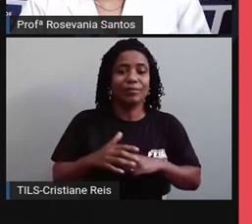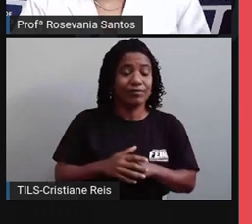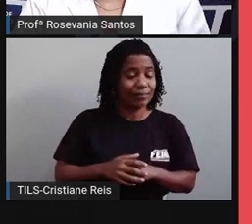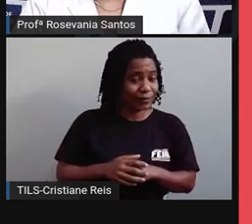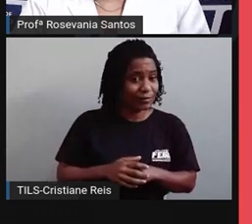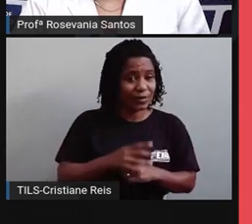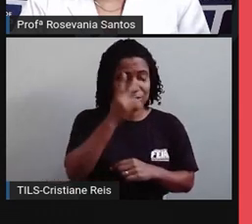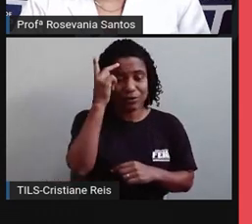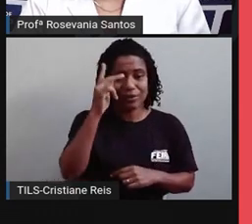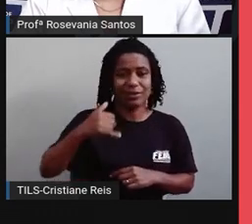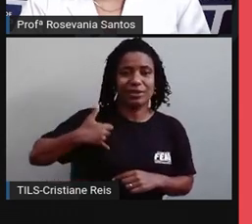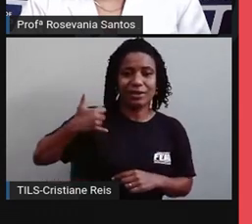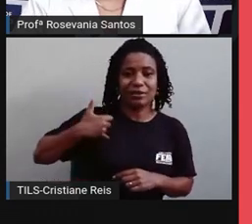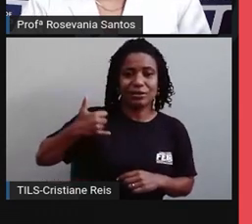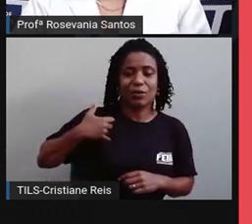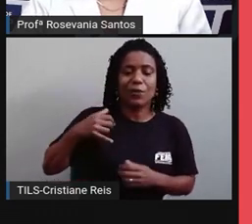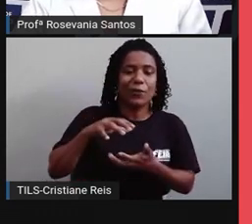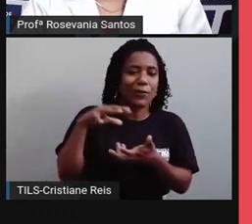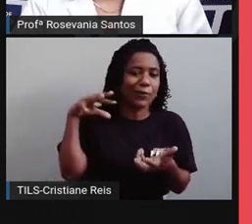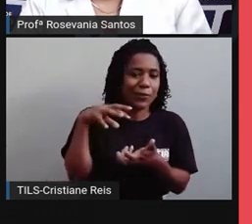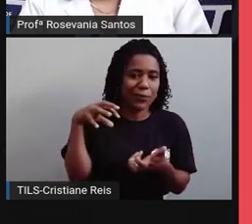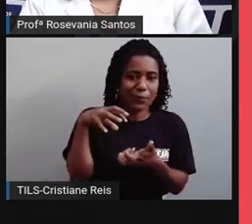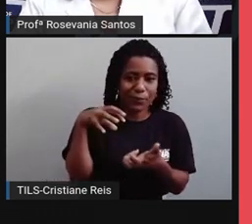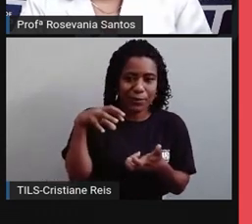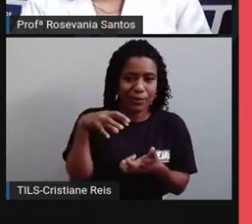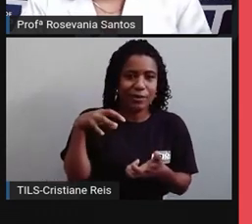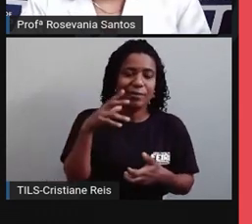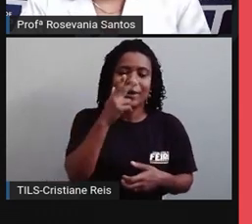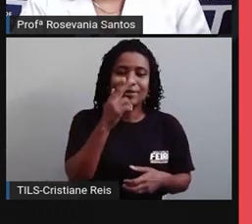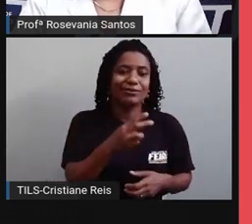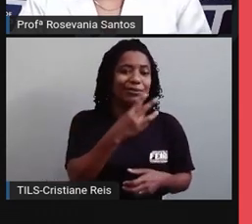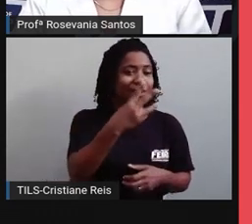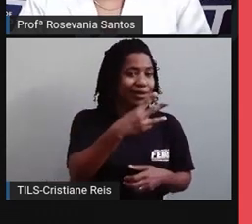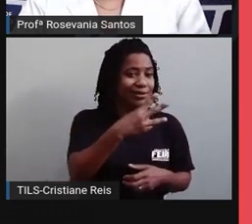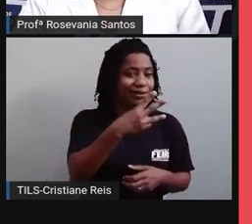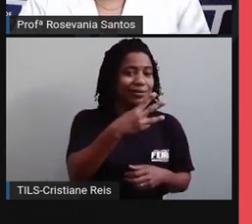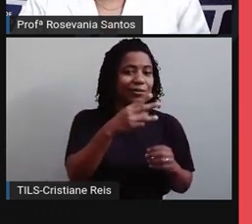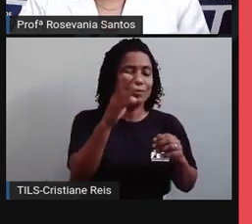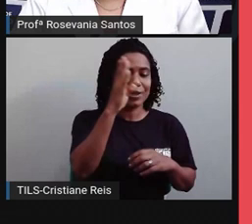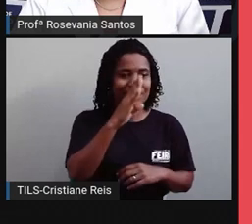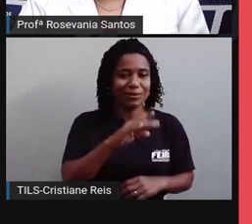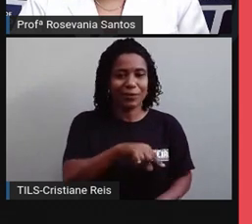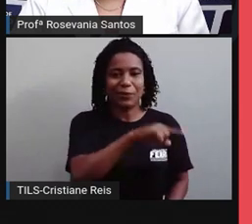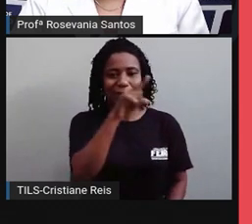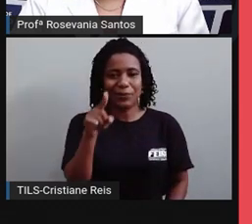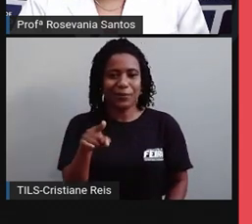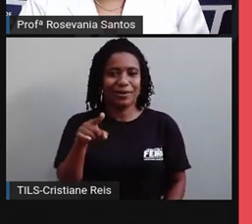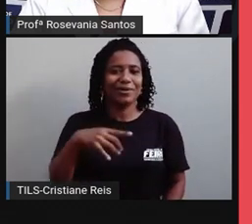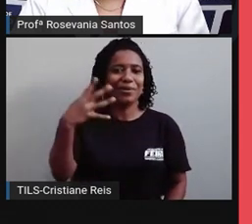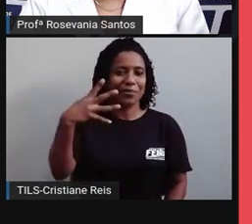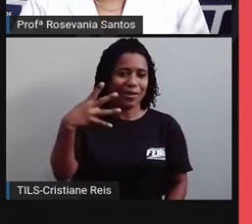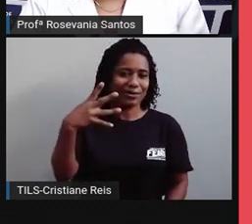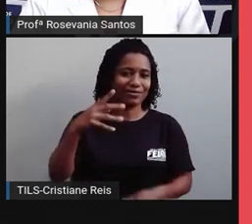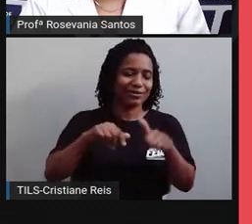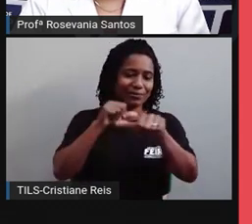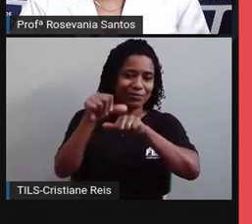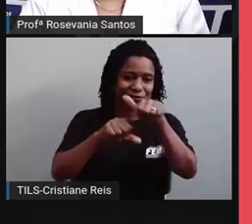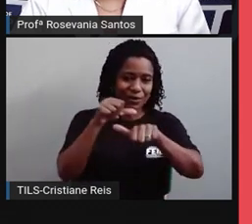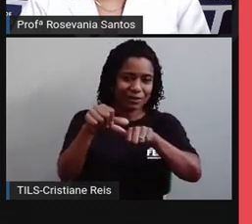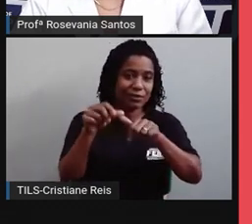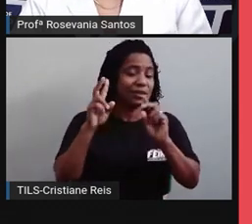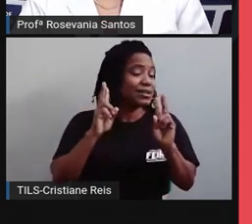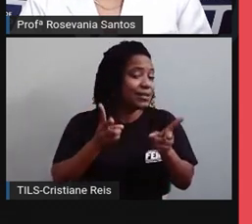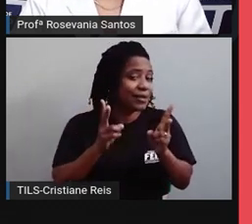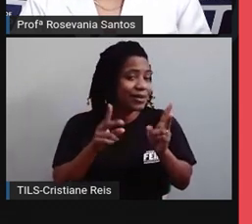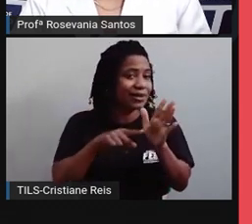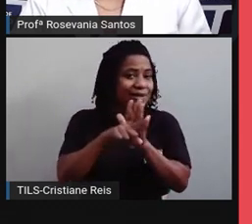Bora dizer que o Brasil ele esteja caminhando do estágio 3 para o estágio 4. Então toda vez que a gente analisa essa transição demográfica, né,